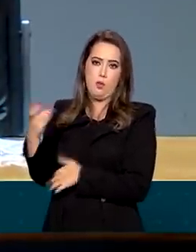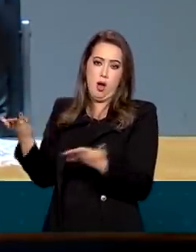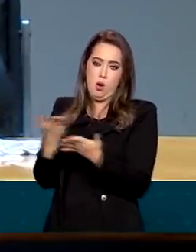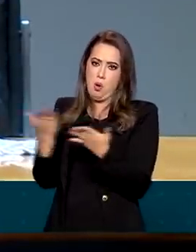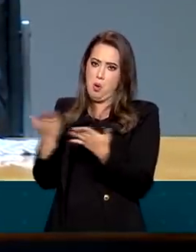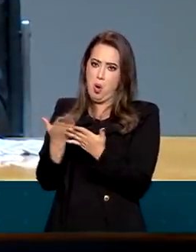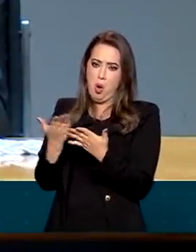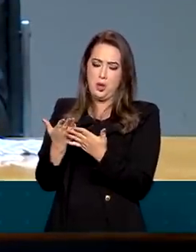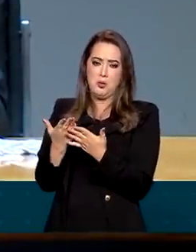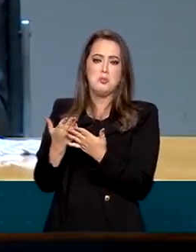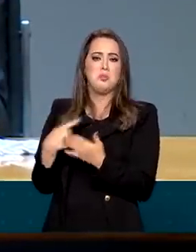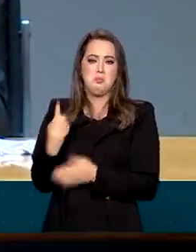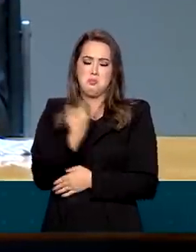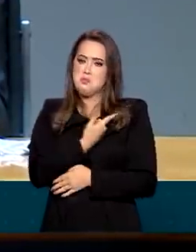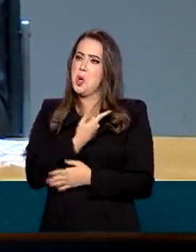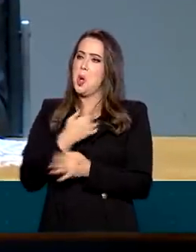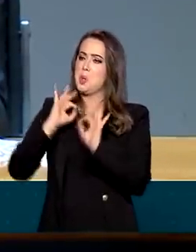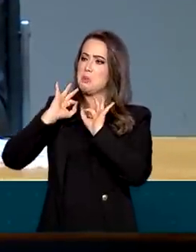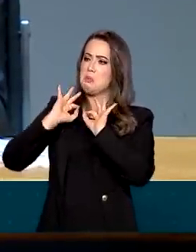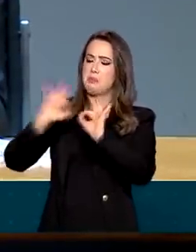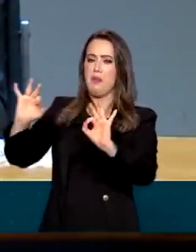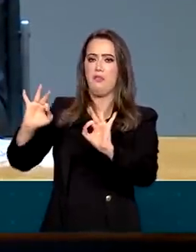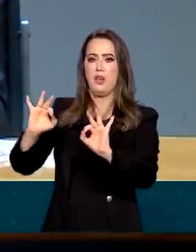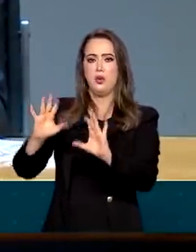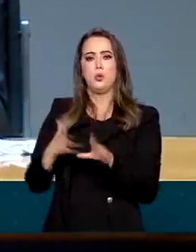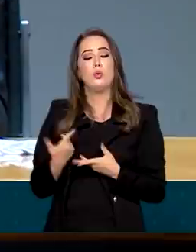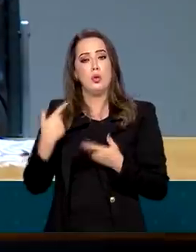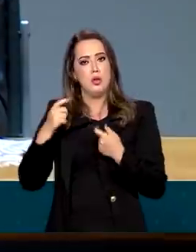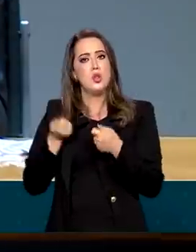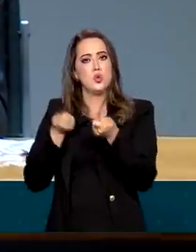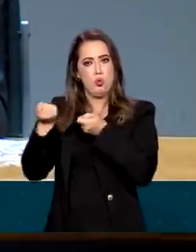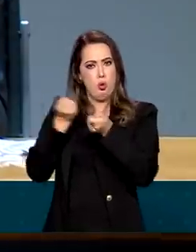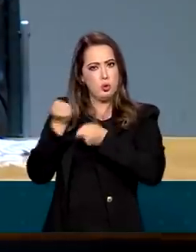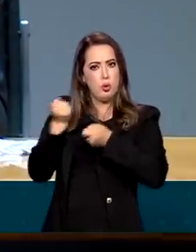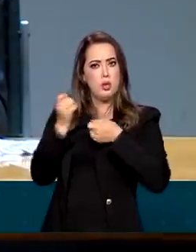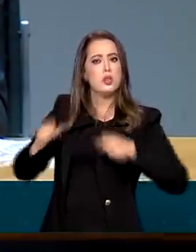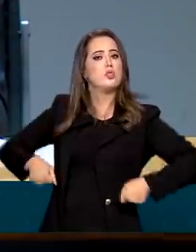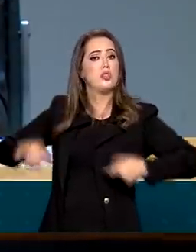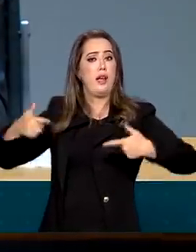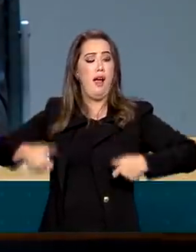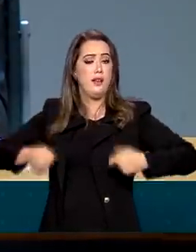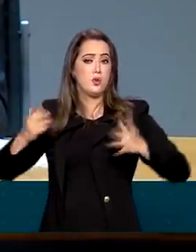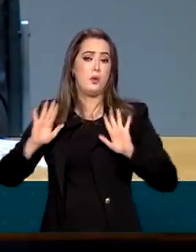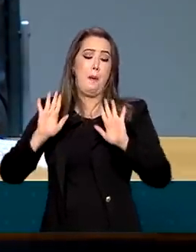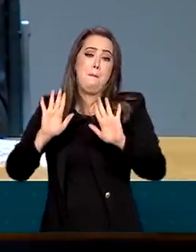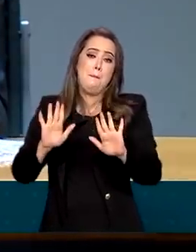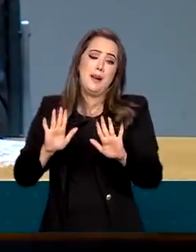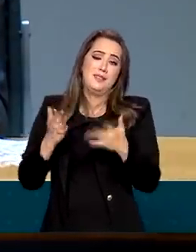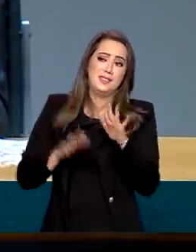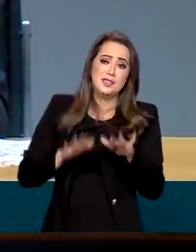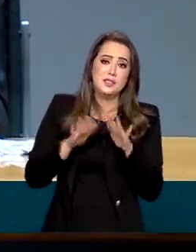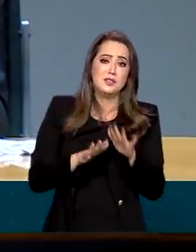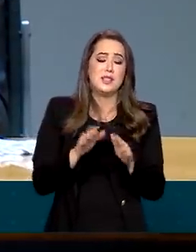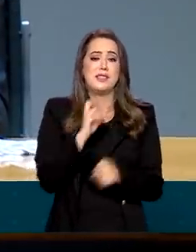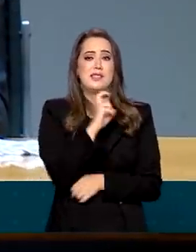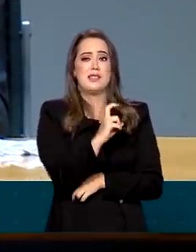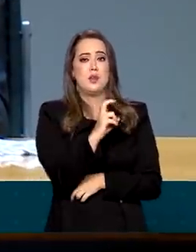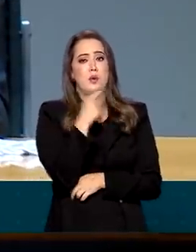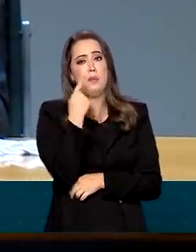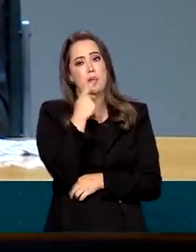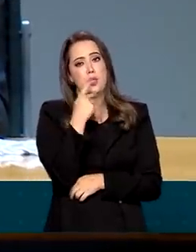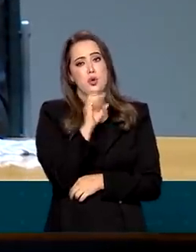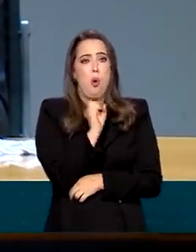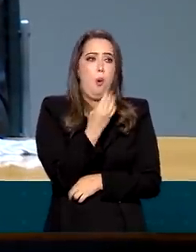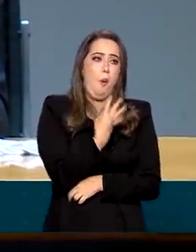Nota 10, do ponto de vista técnico, de capacidade de ajuste, mas talvez nota 5 em política ou nota